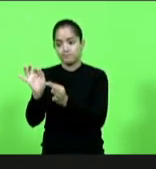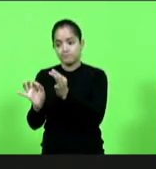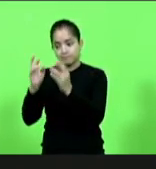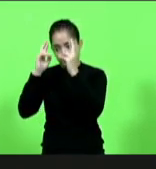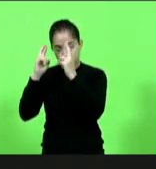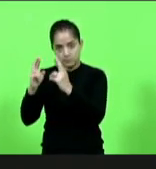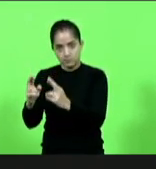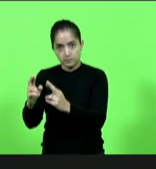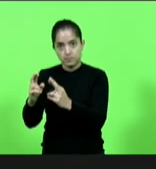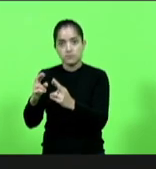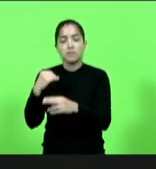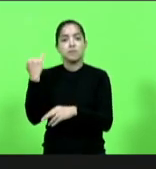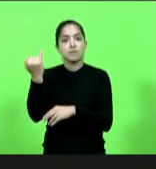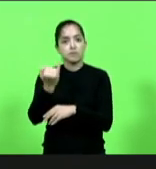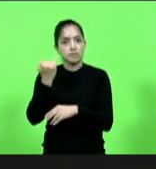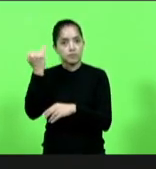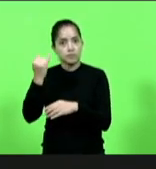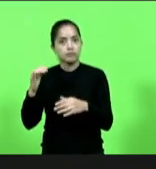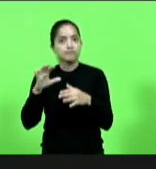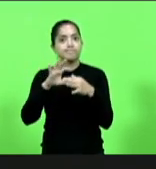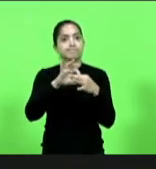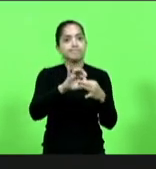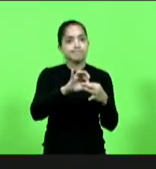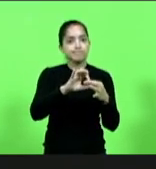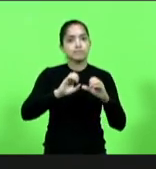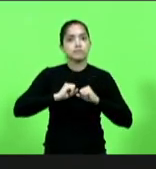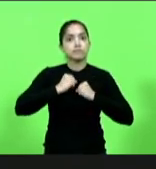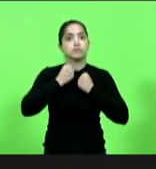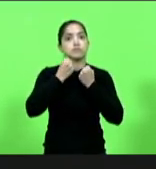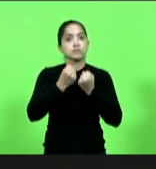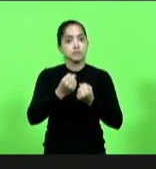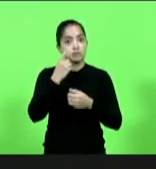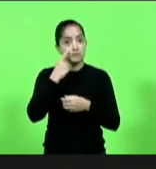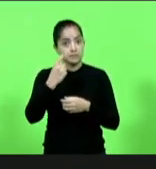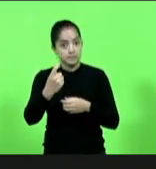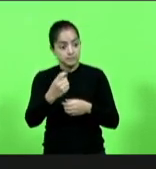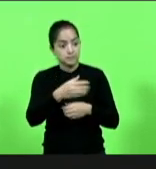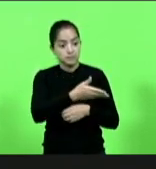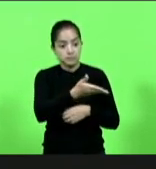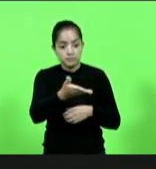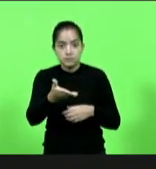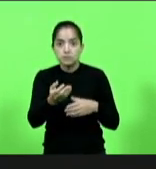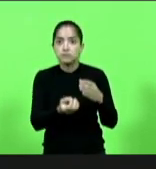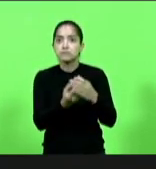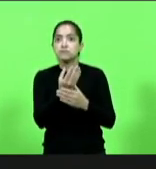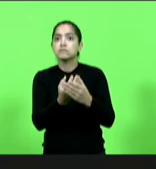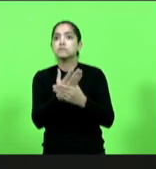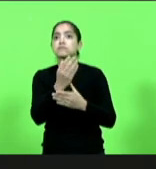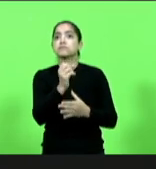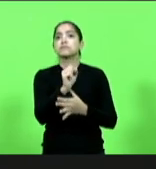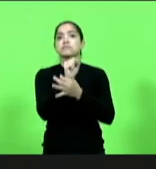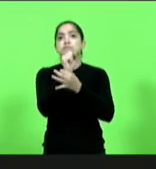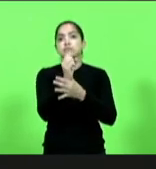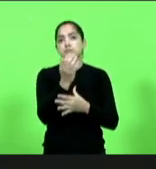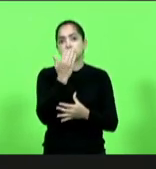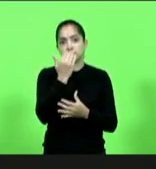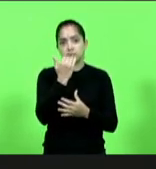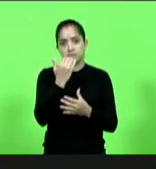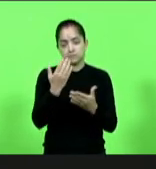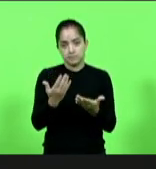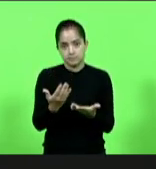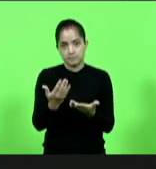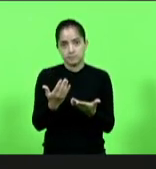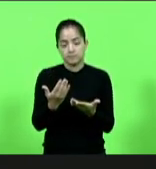é fundamental que essa casa se alie na defesa dos interesses de quem produz e de quem garante não só o alimento na mesa de todos nós,